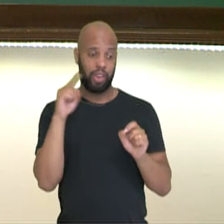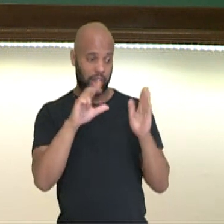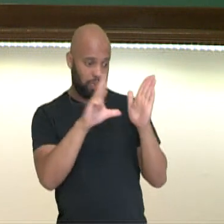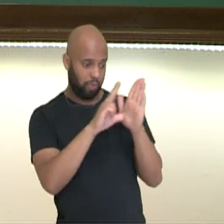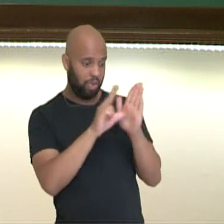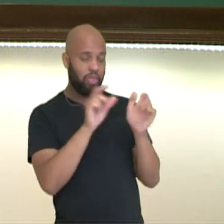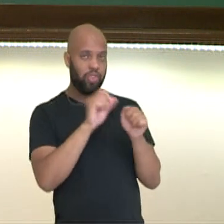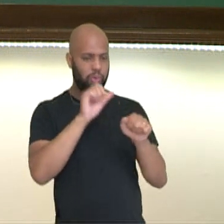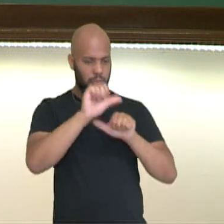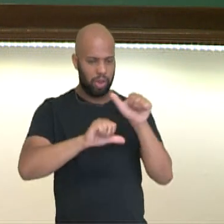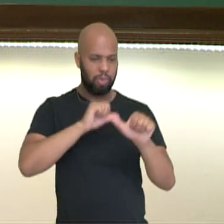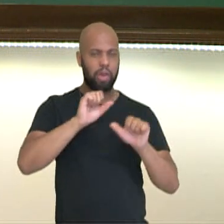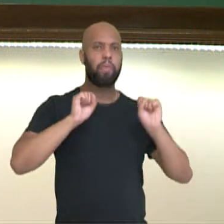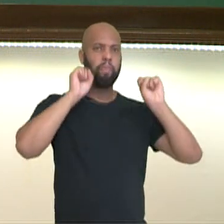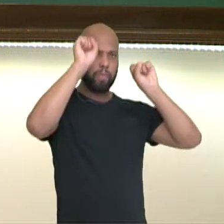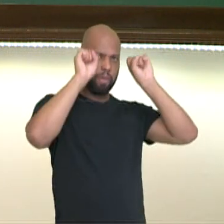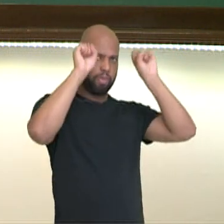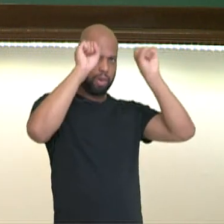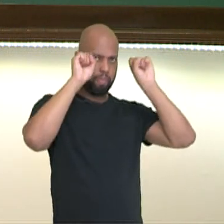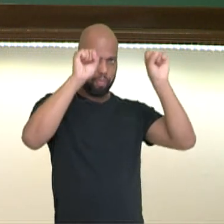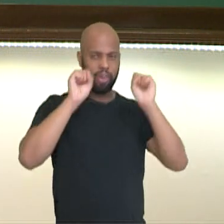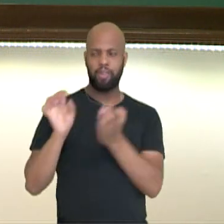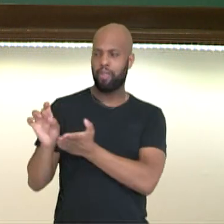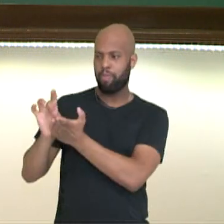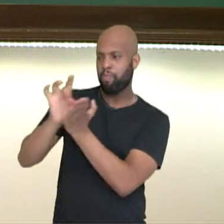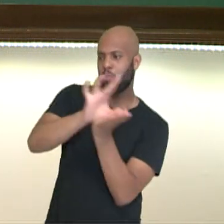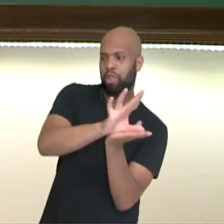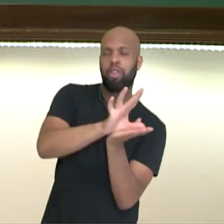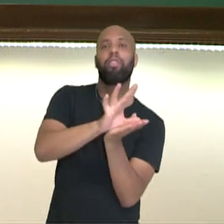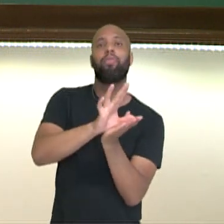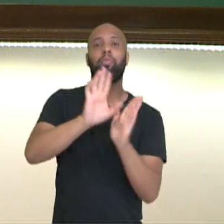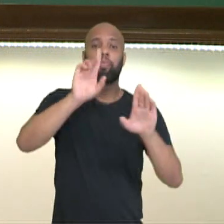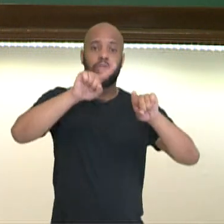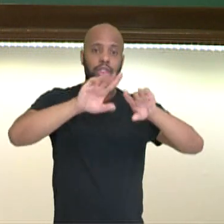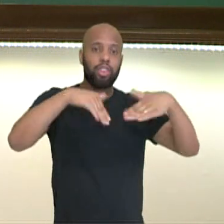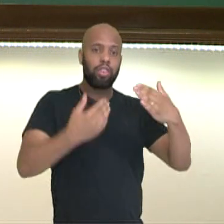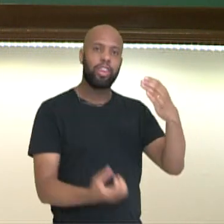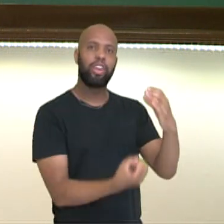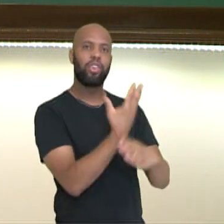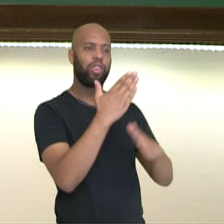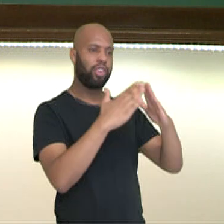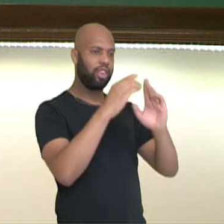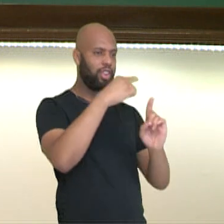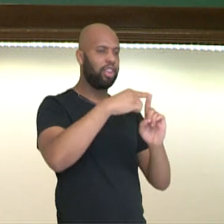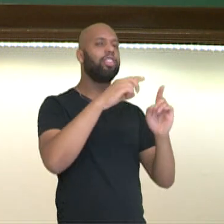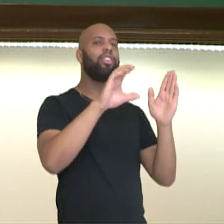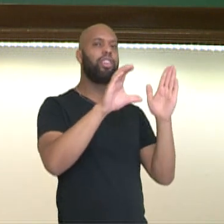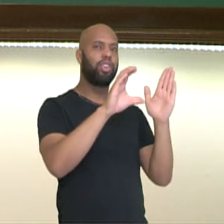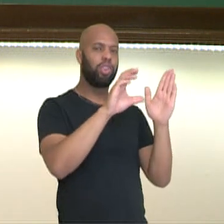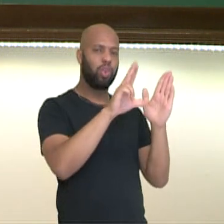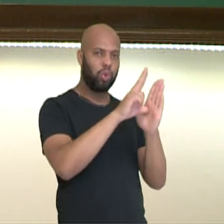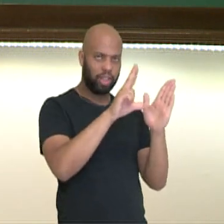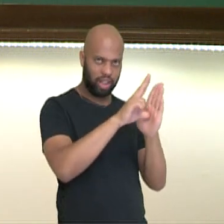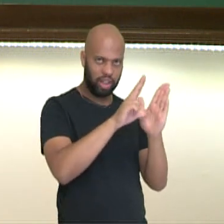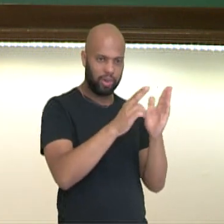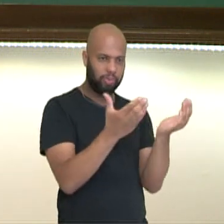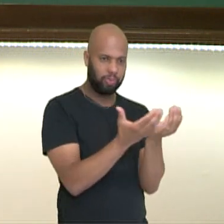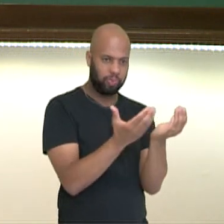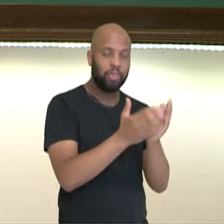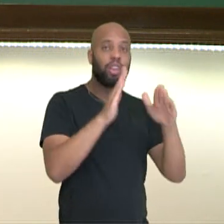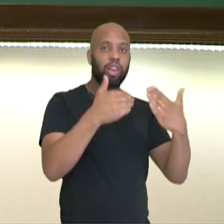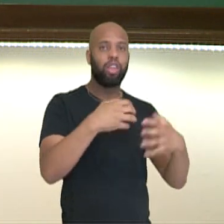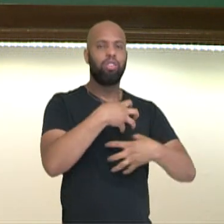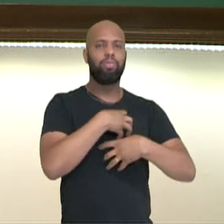excomungado da igreja pelos seus ideais e ele criou a própria igreja, a Igreja Luterana, a primeira igreja protestante. A reação da Igreja